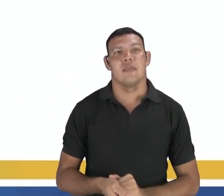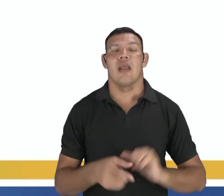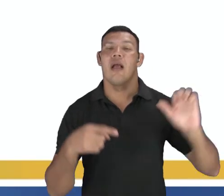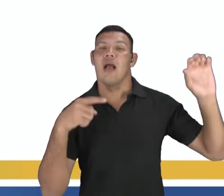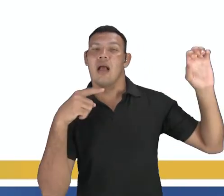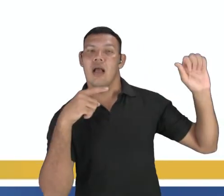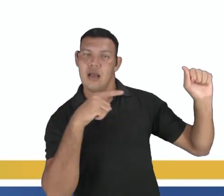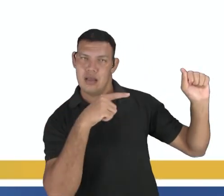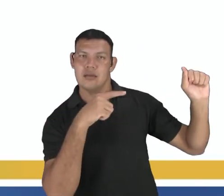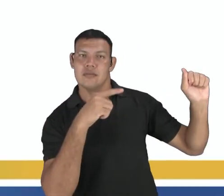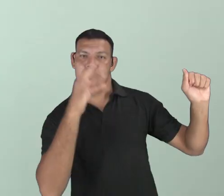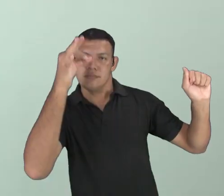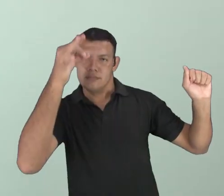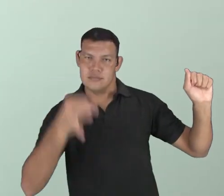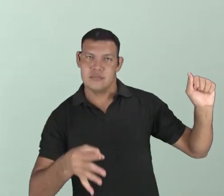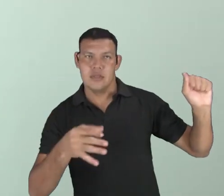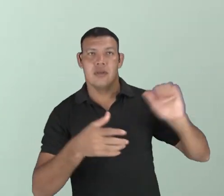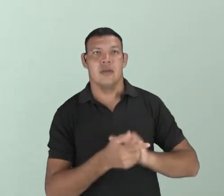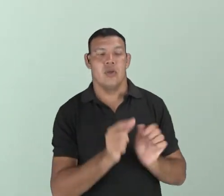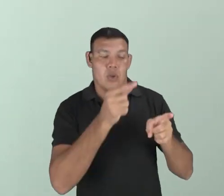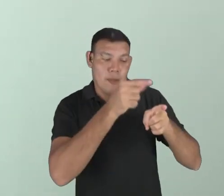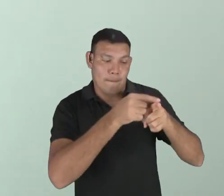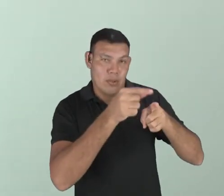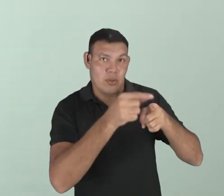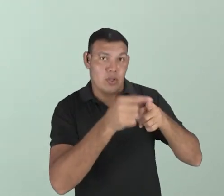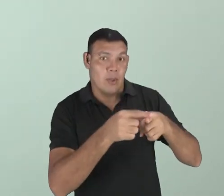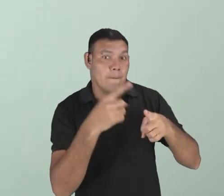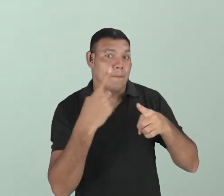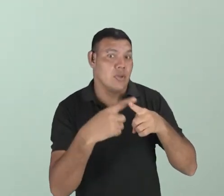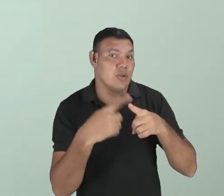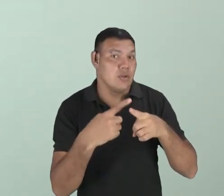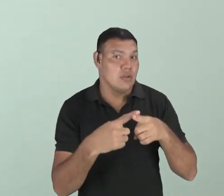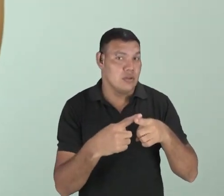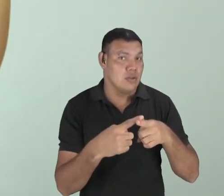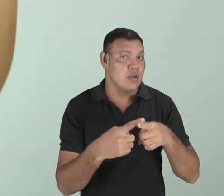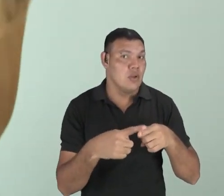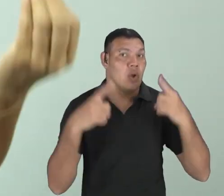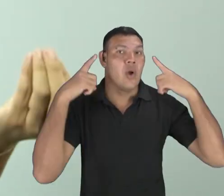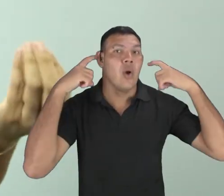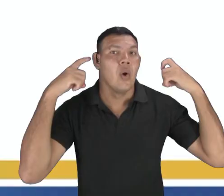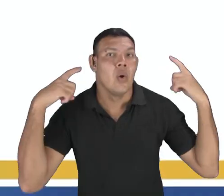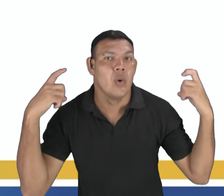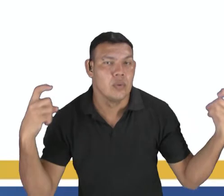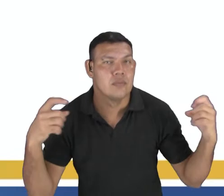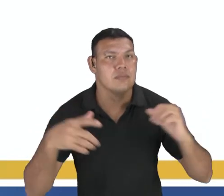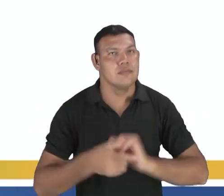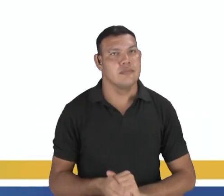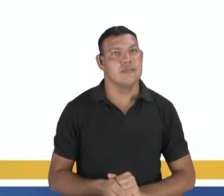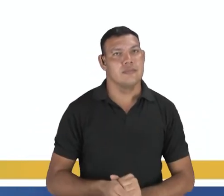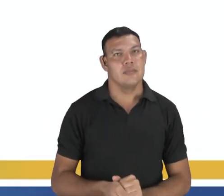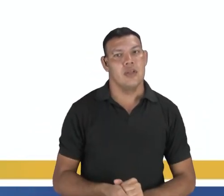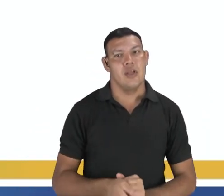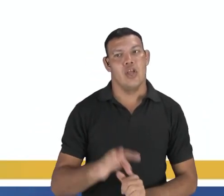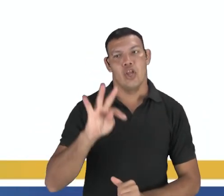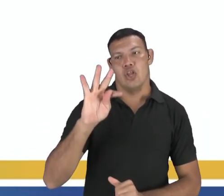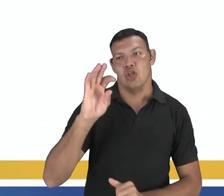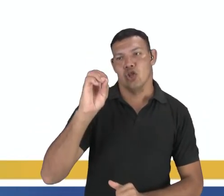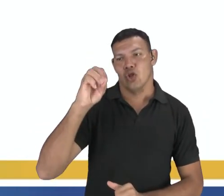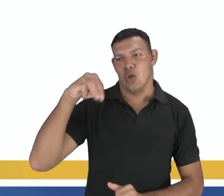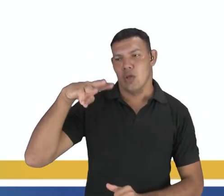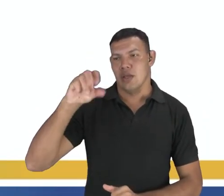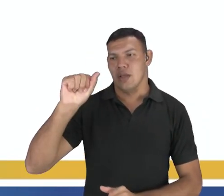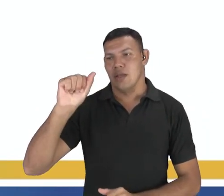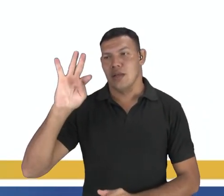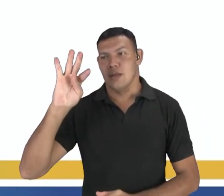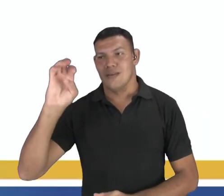letra A, fonética, por causa do som. Um dizia leite e outro dizia leite,